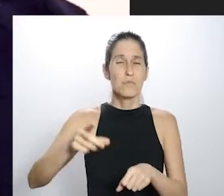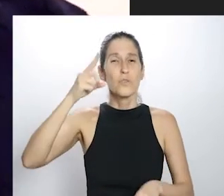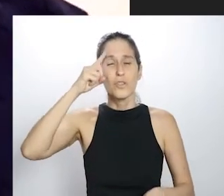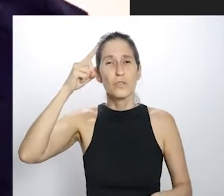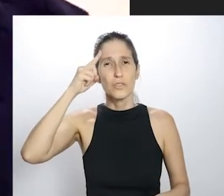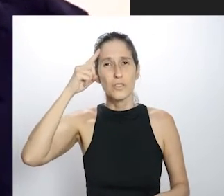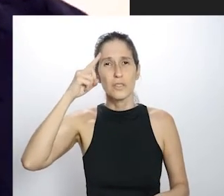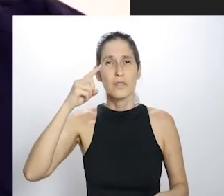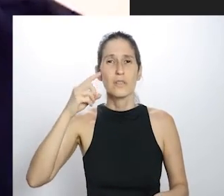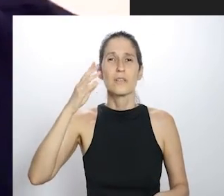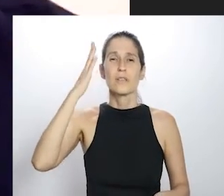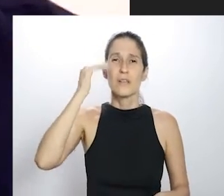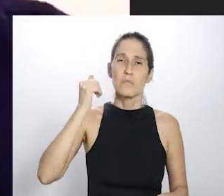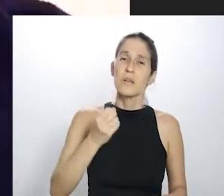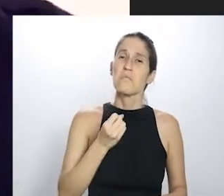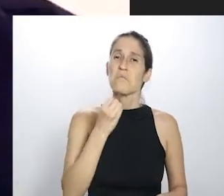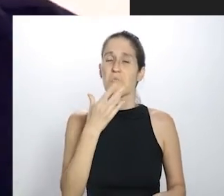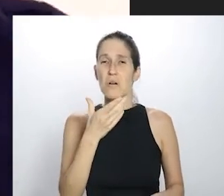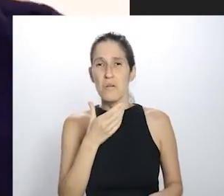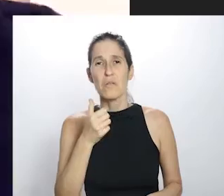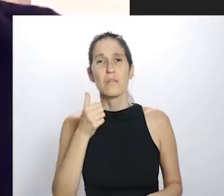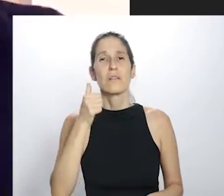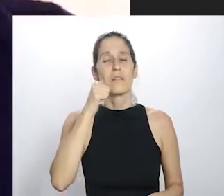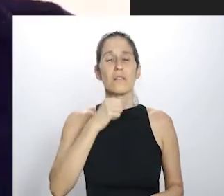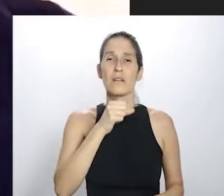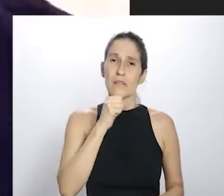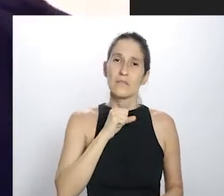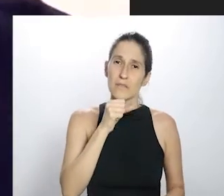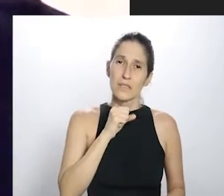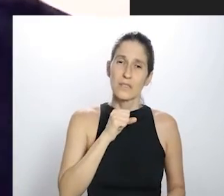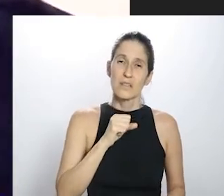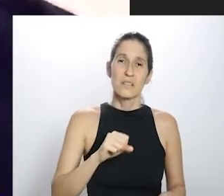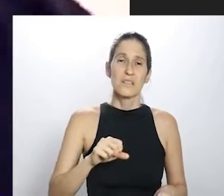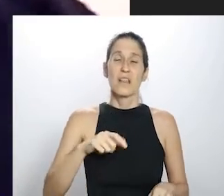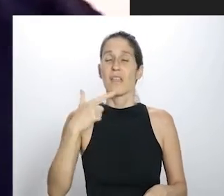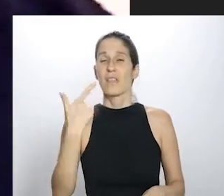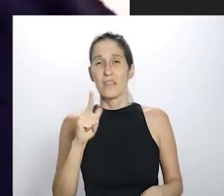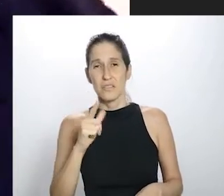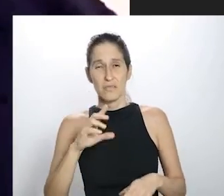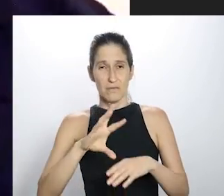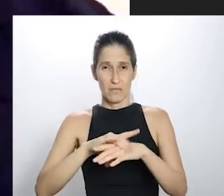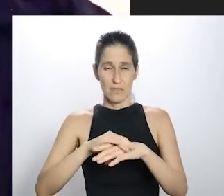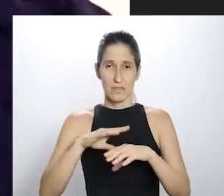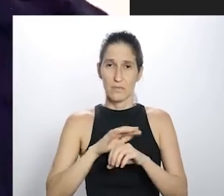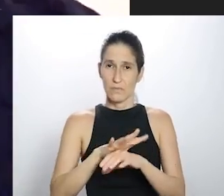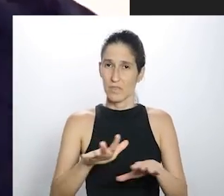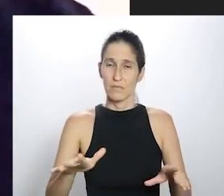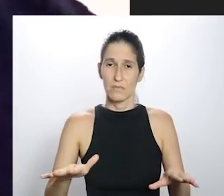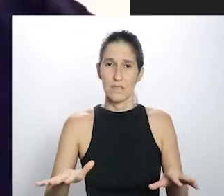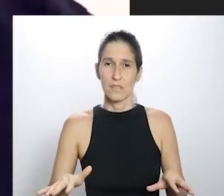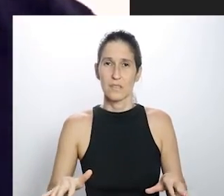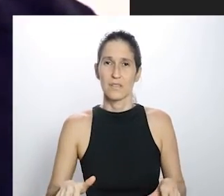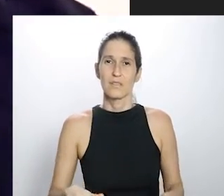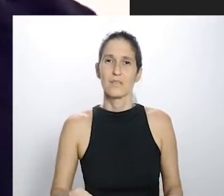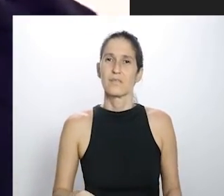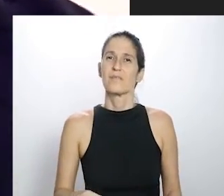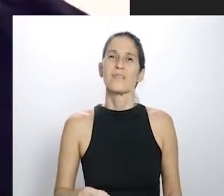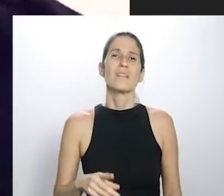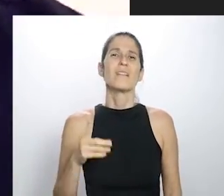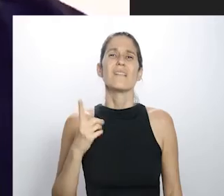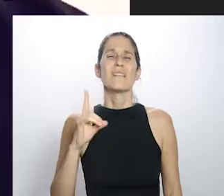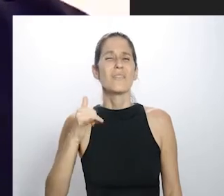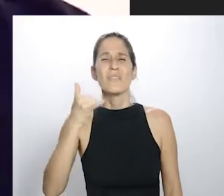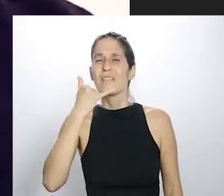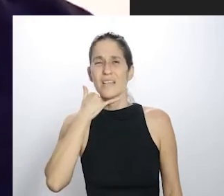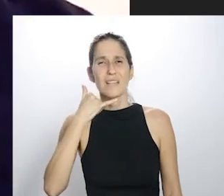pelo WhatsApp diariamente para saber como ela está e tal, falando. Um hábito que se não tivesse acontecido tudo isso,